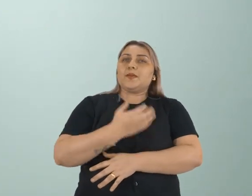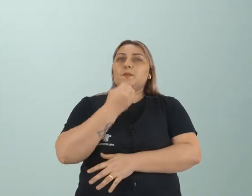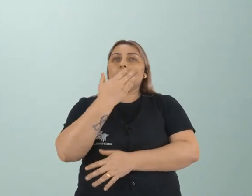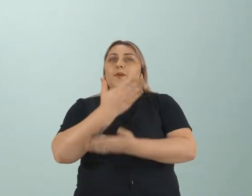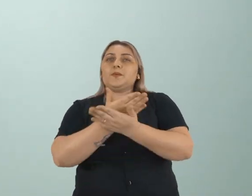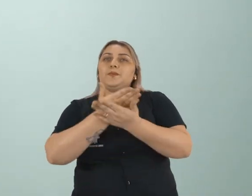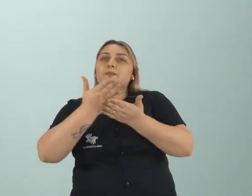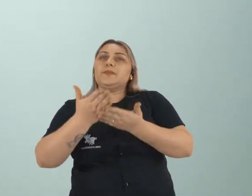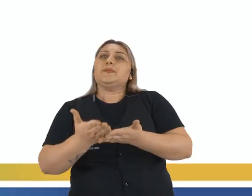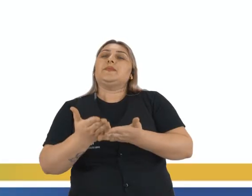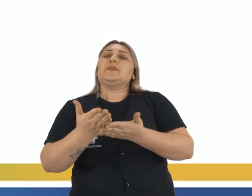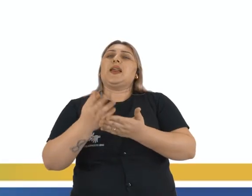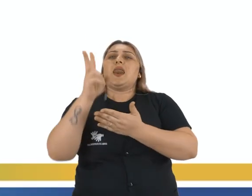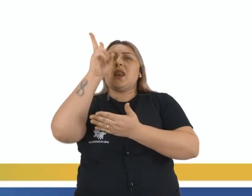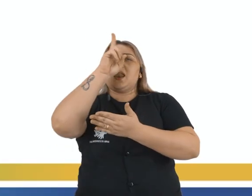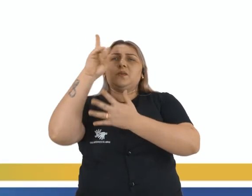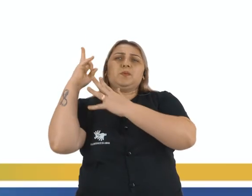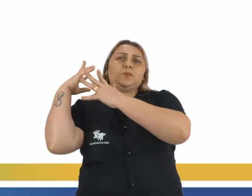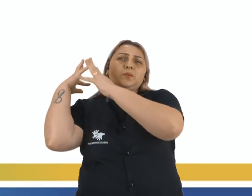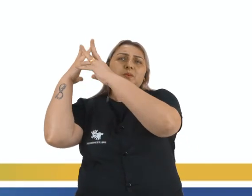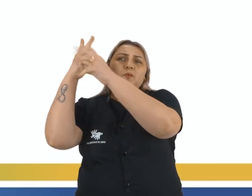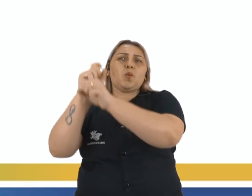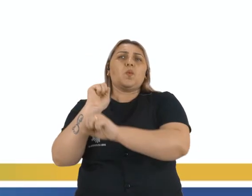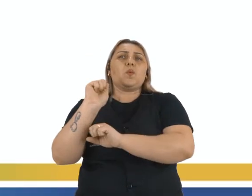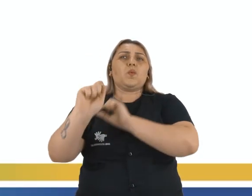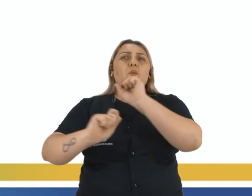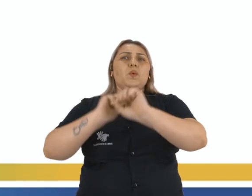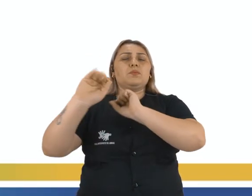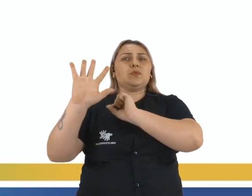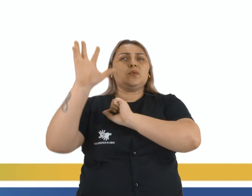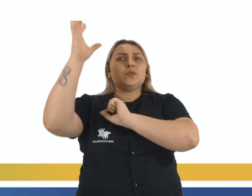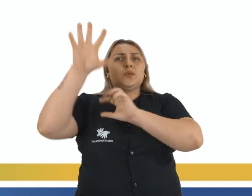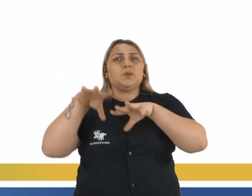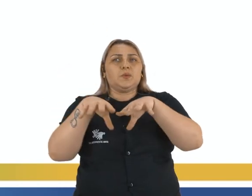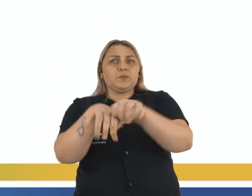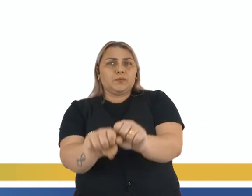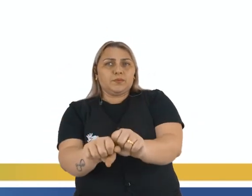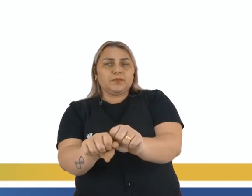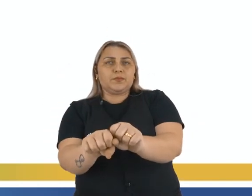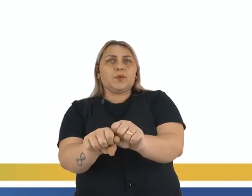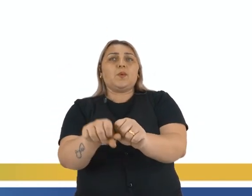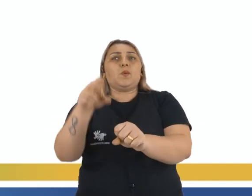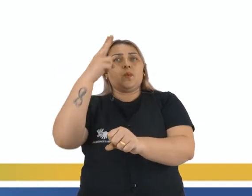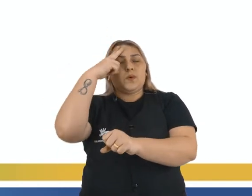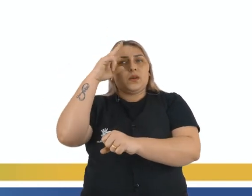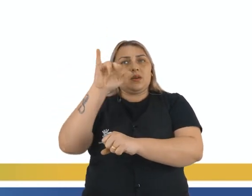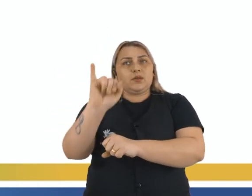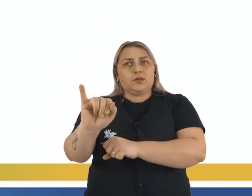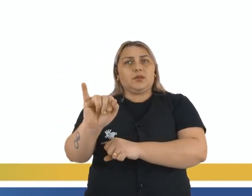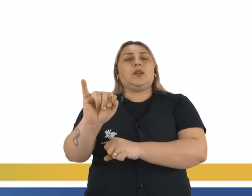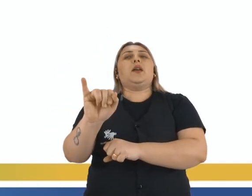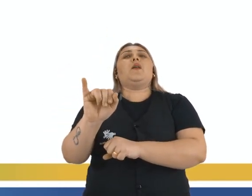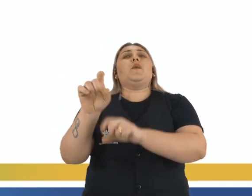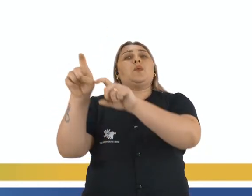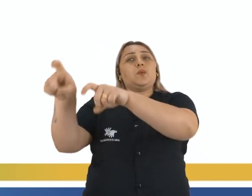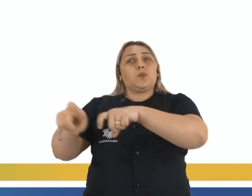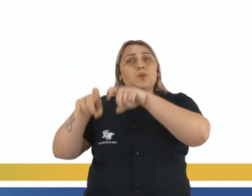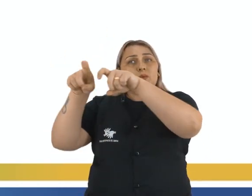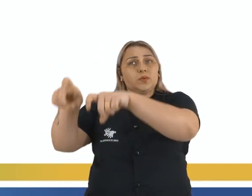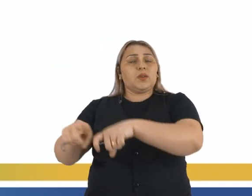começar, a gente tem que relembrar como que aconteceu o processo de emancipação. Então, o Haiti é uma das colônias